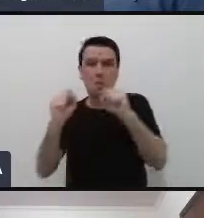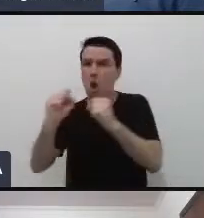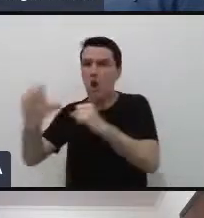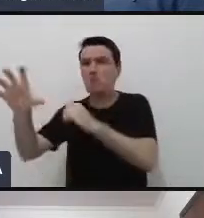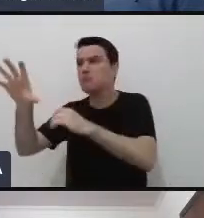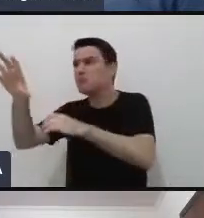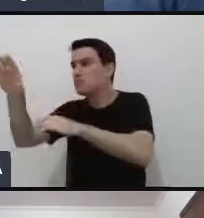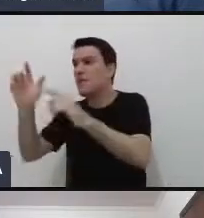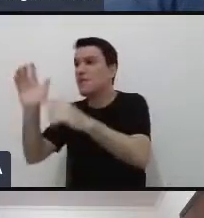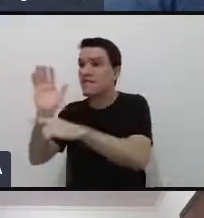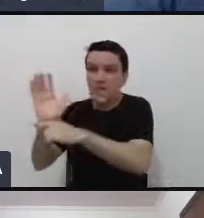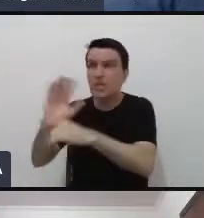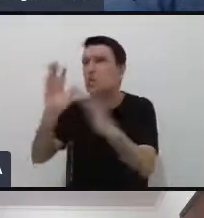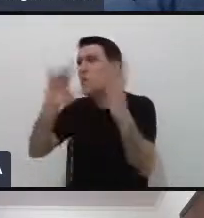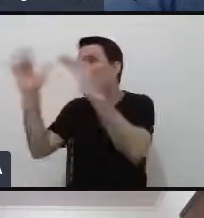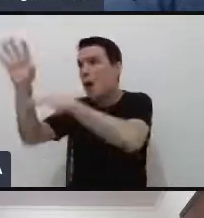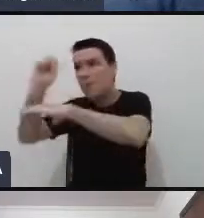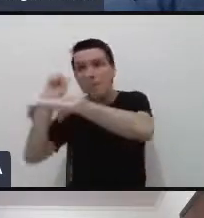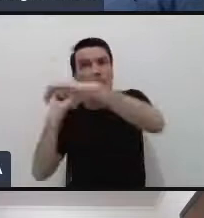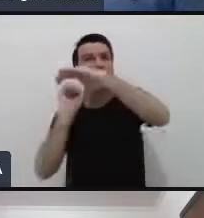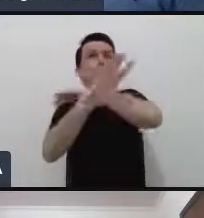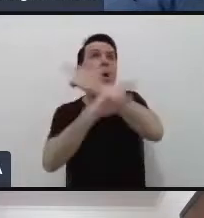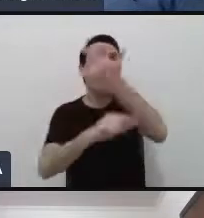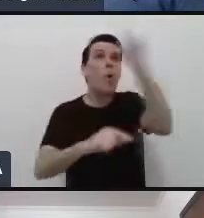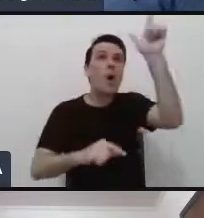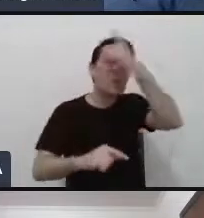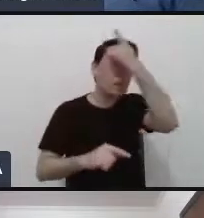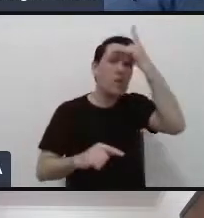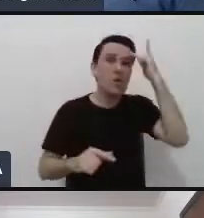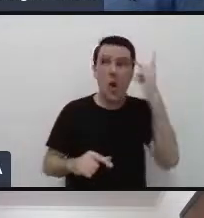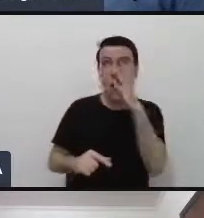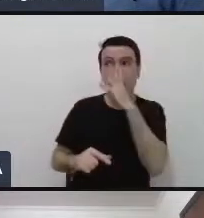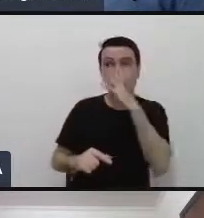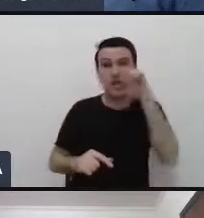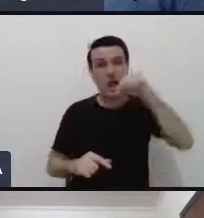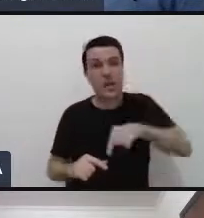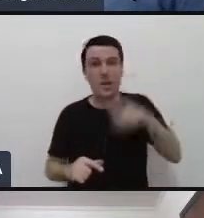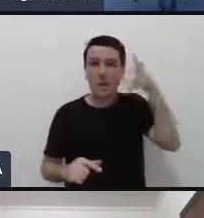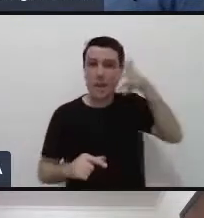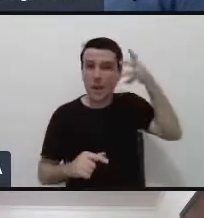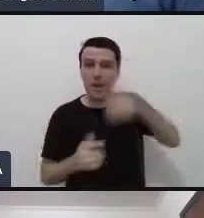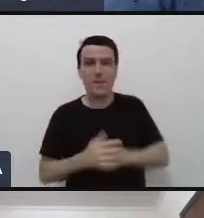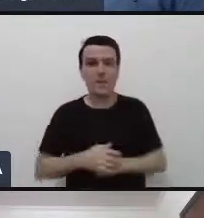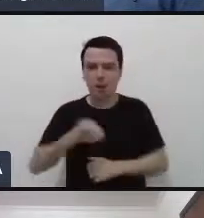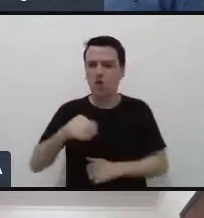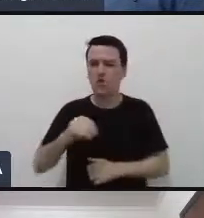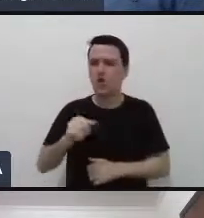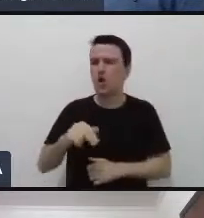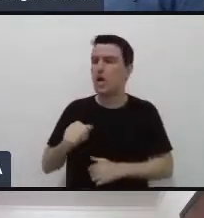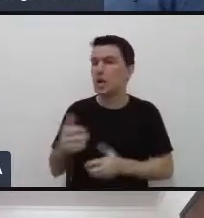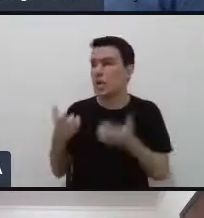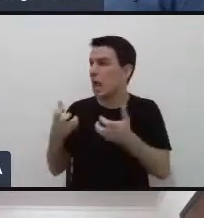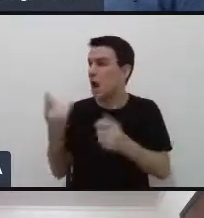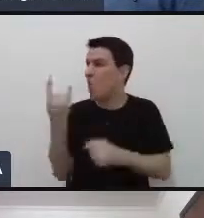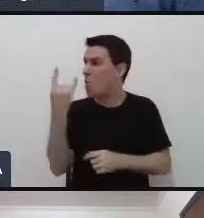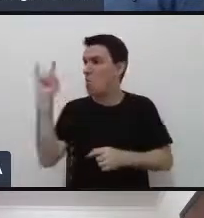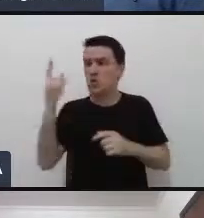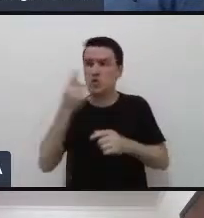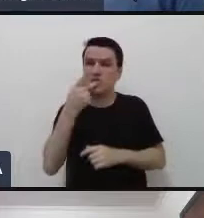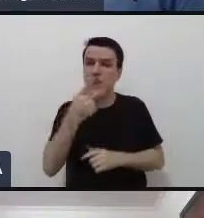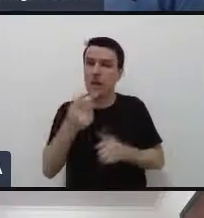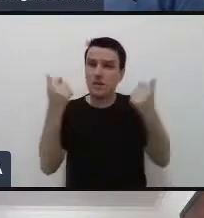outros terem acesso a essa tão bela exposição Joana tem alguma colocação final já que é